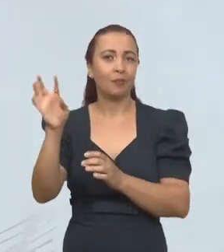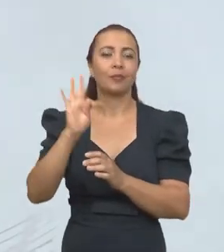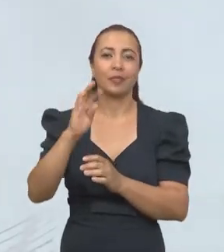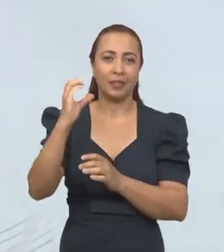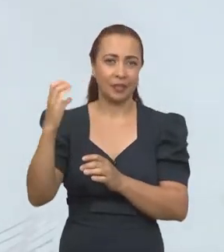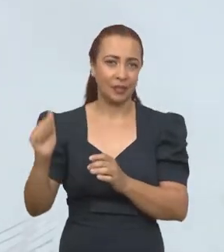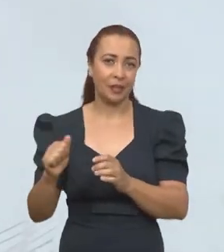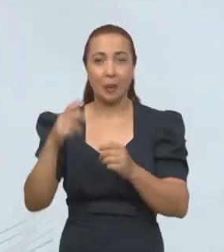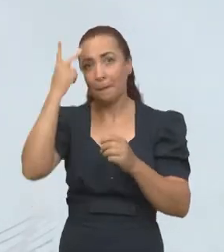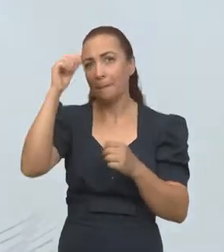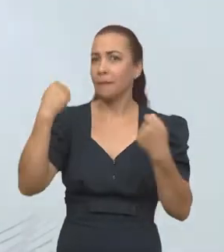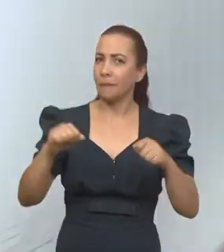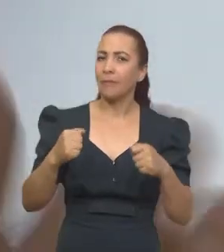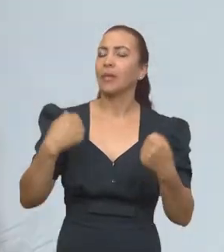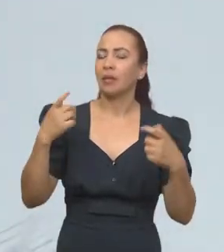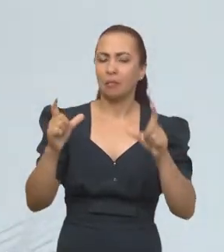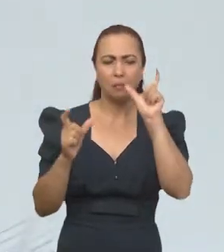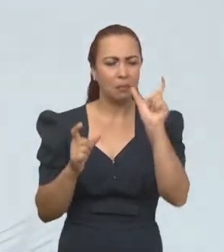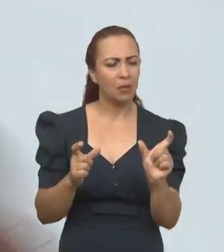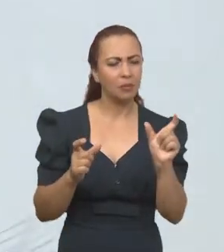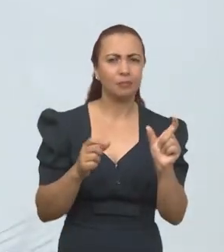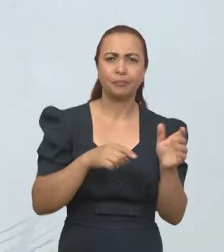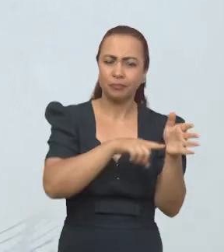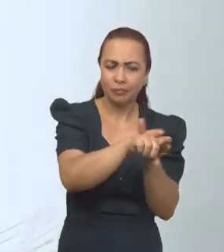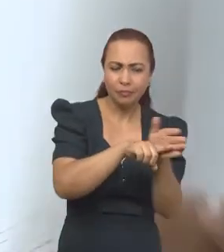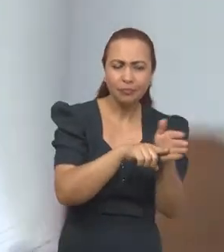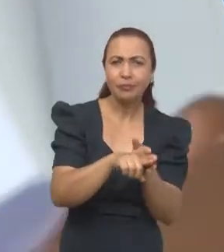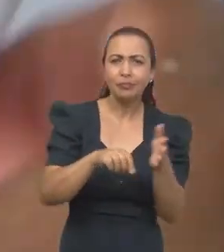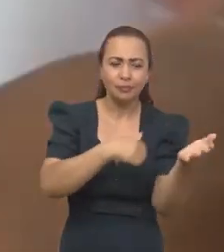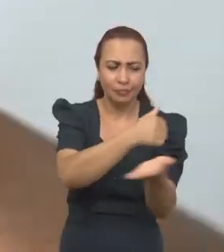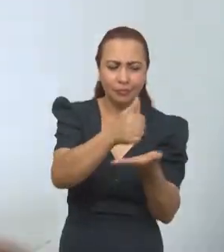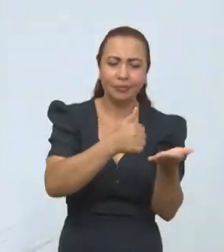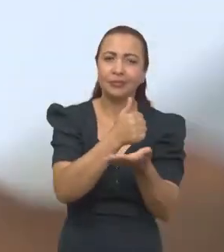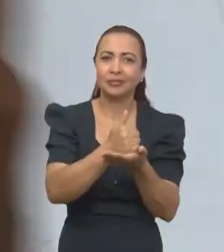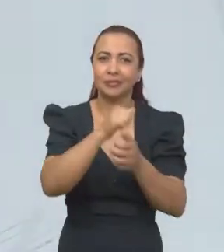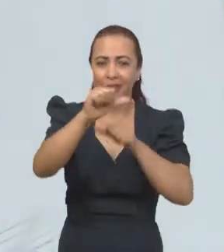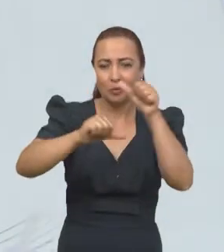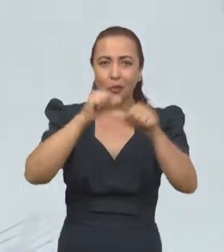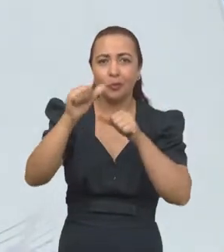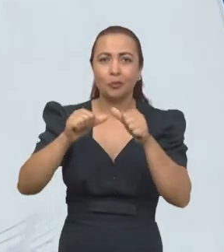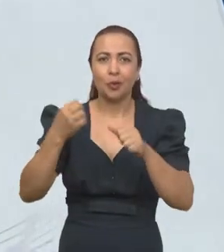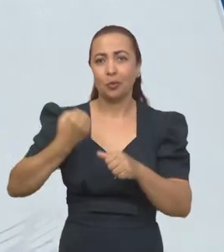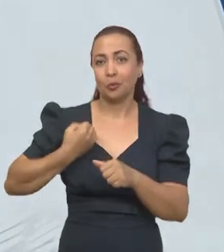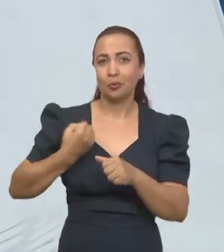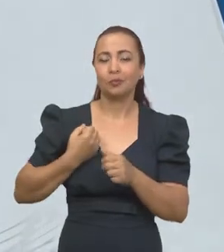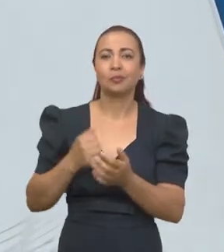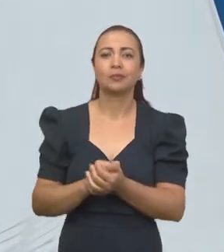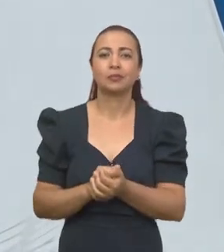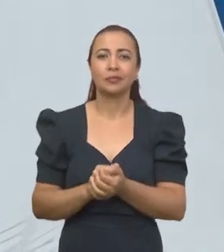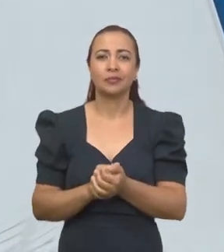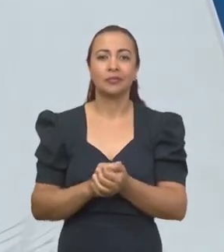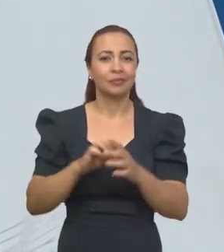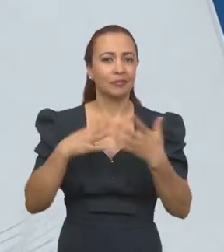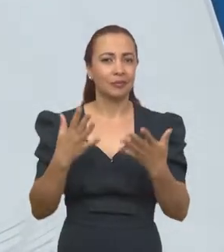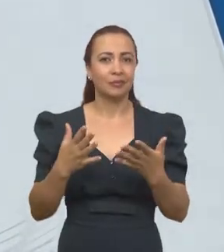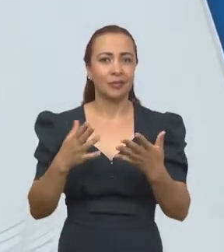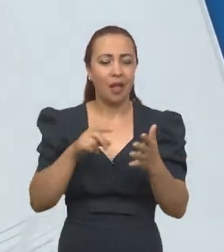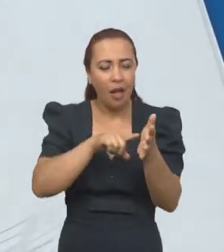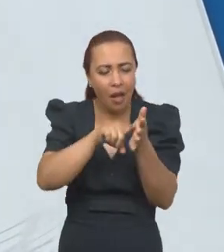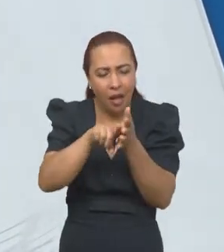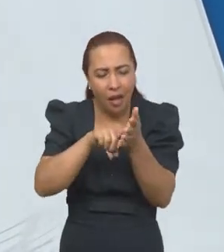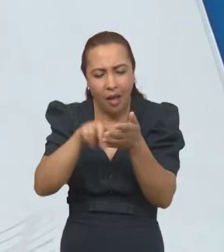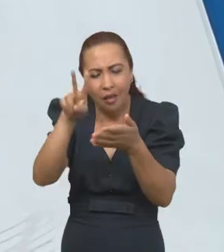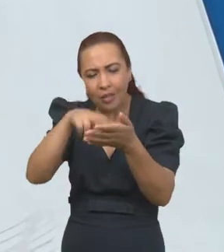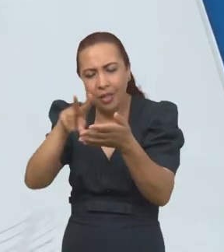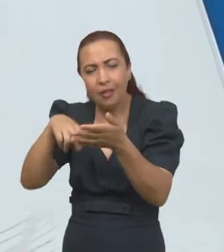pra isso fosse possível, a gente fez toda a parte de pesquisa, de embasamento, desenvolveu os indicadores, e aí essas